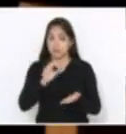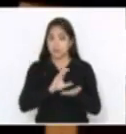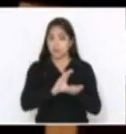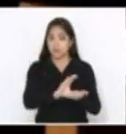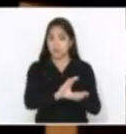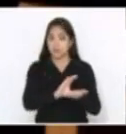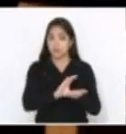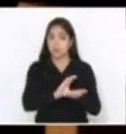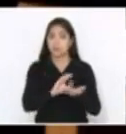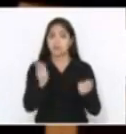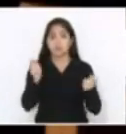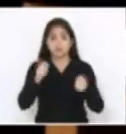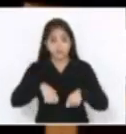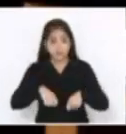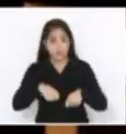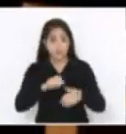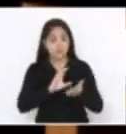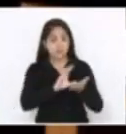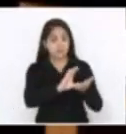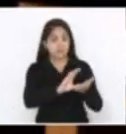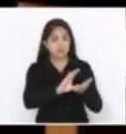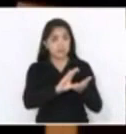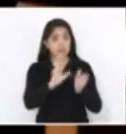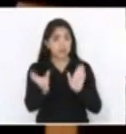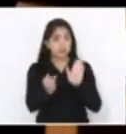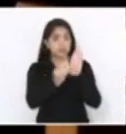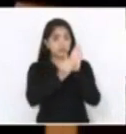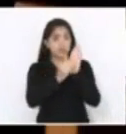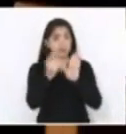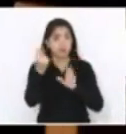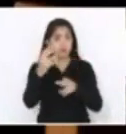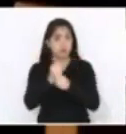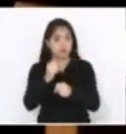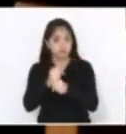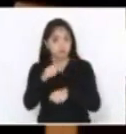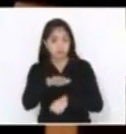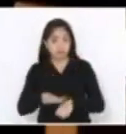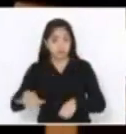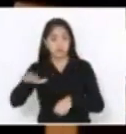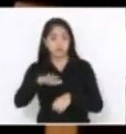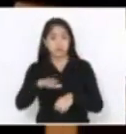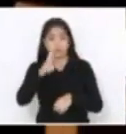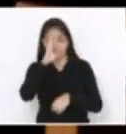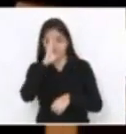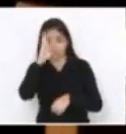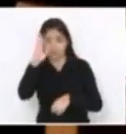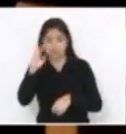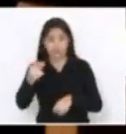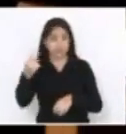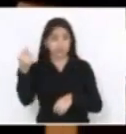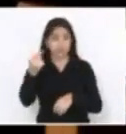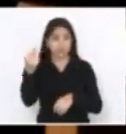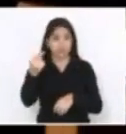repassado dentro do orçamento, inclusive o orçamento regionalizado, que para mim é prioridade número um,